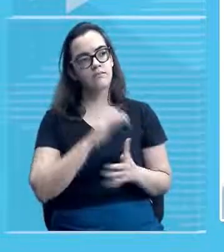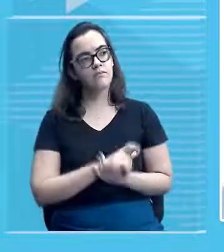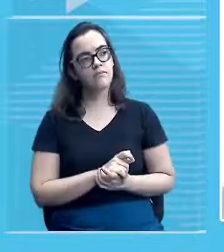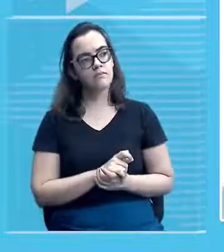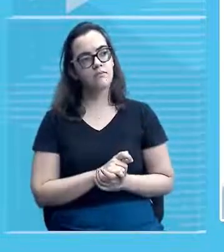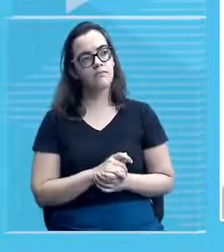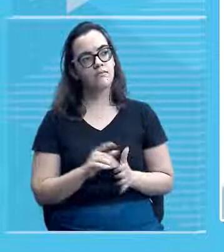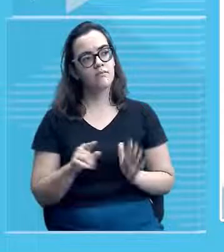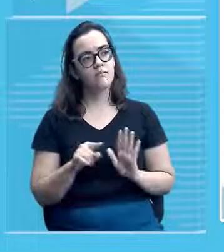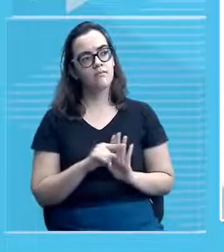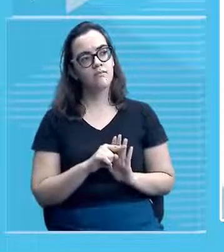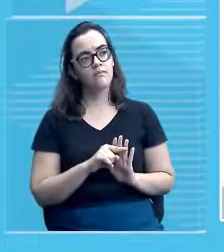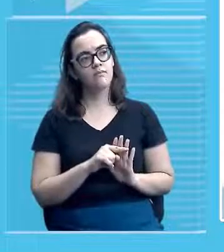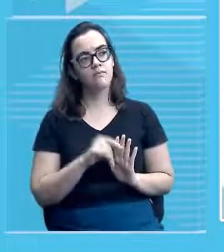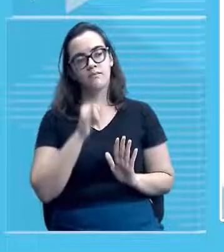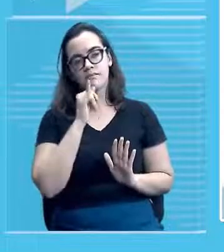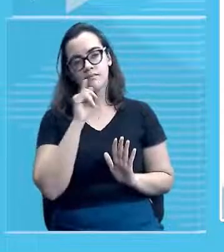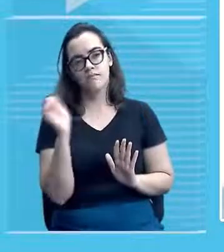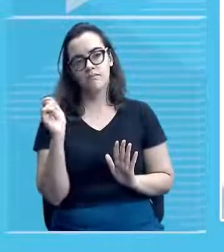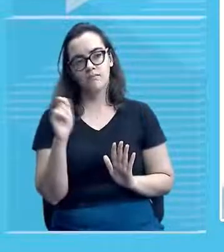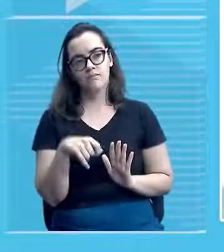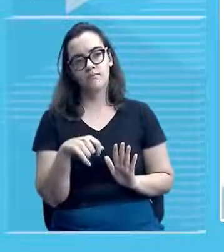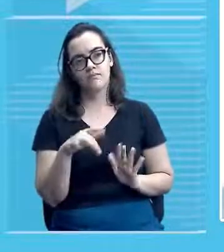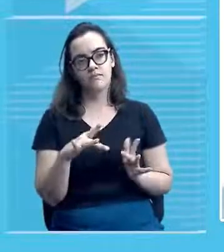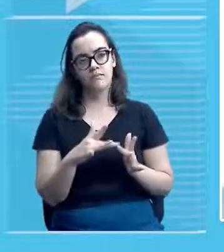você toca no saber toca no conhecimento